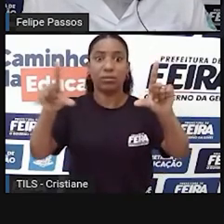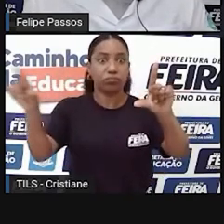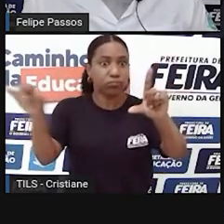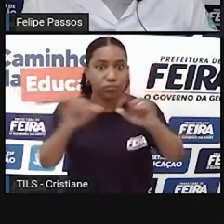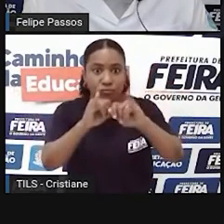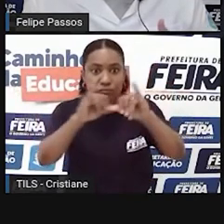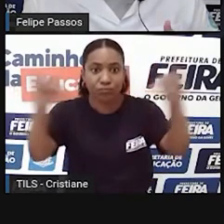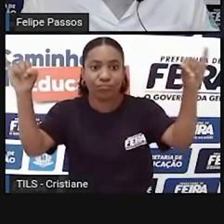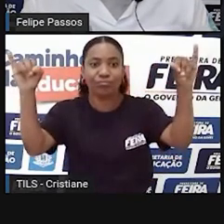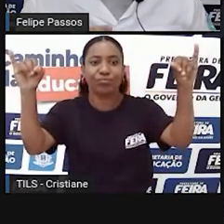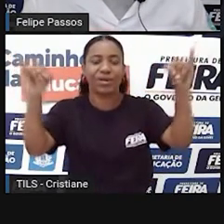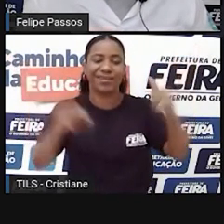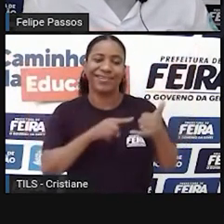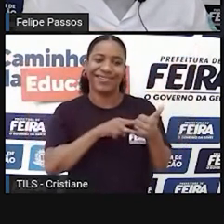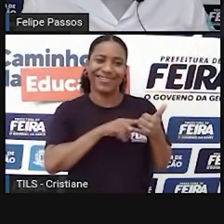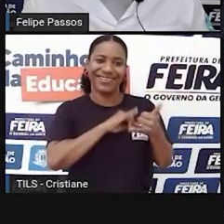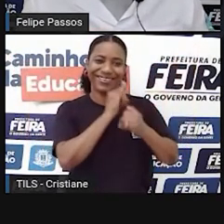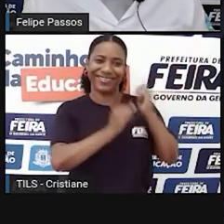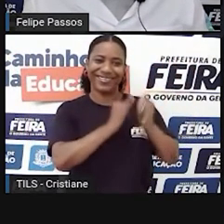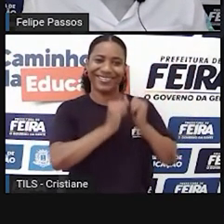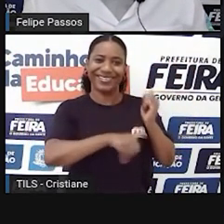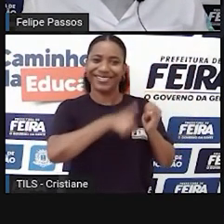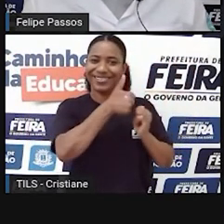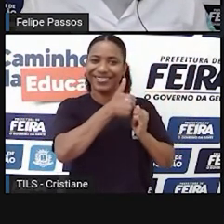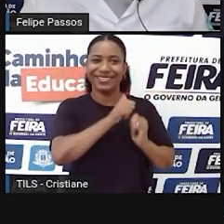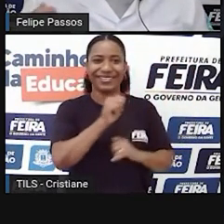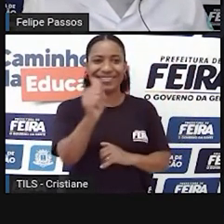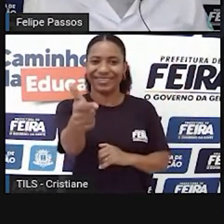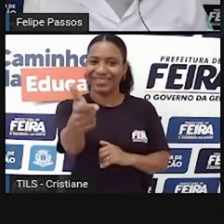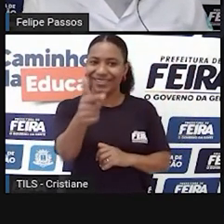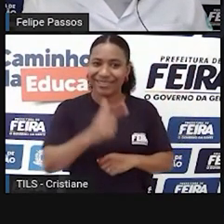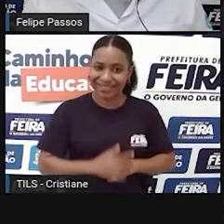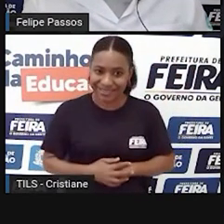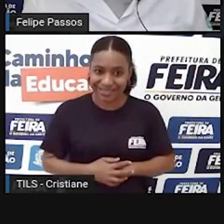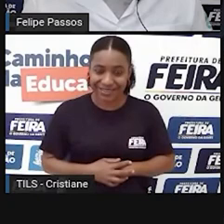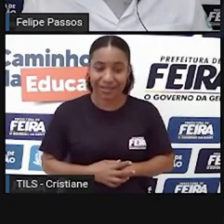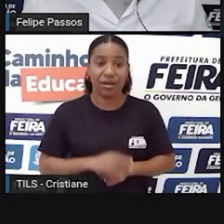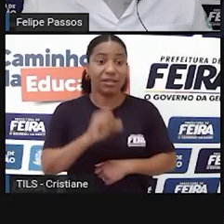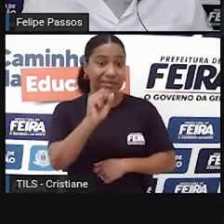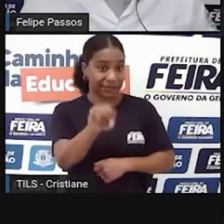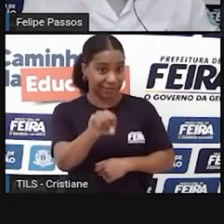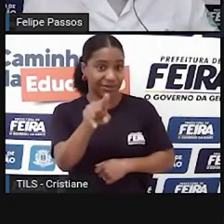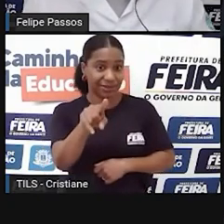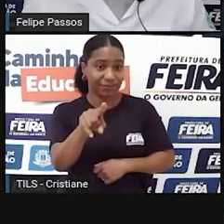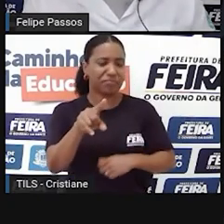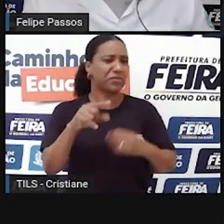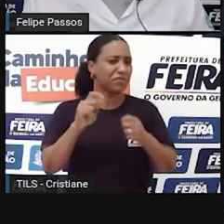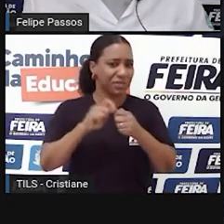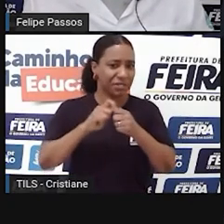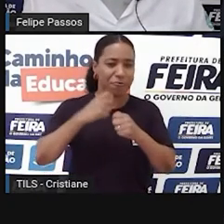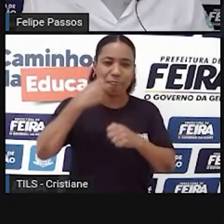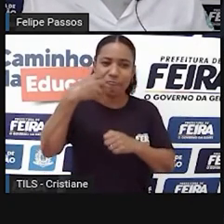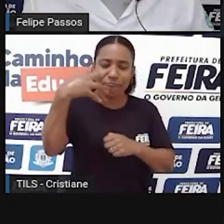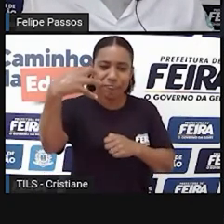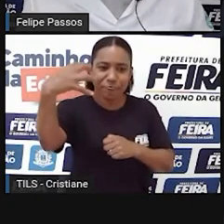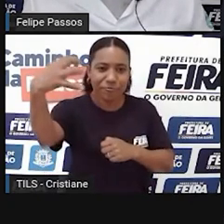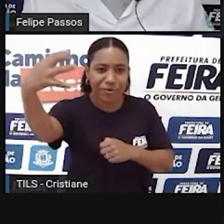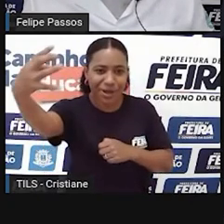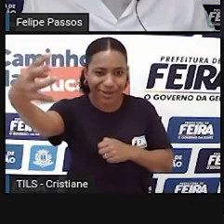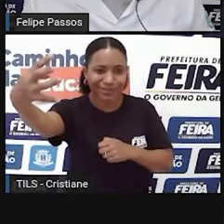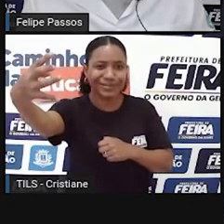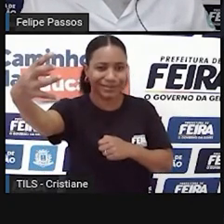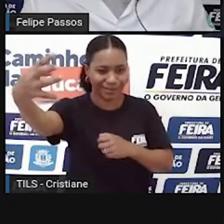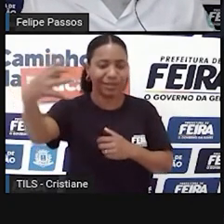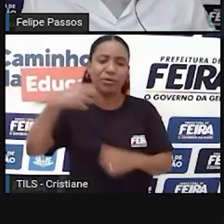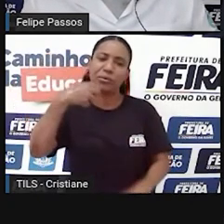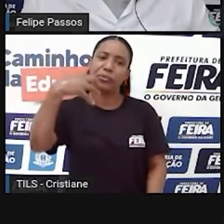internet, ela dá uma comunicação extremamente rápida. Se você fizer uma viagem, hoje, você não perde a comunicação com a sua família.